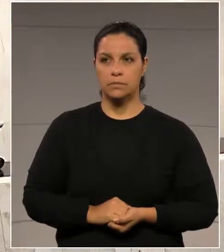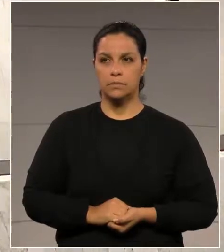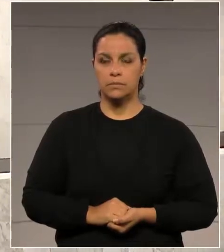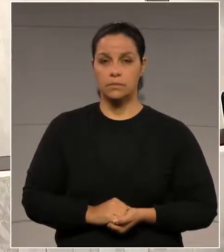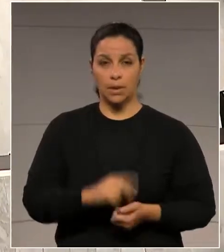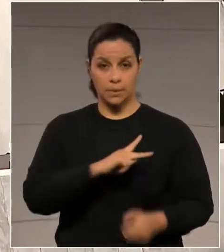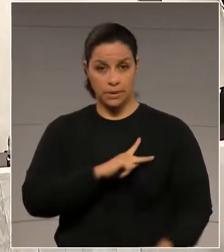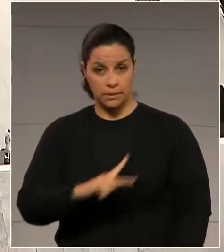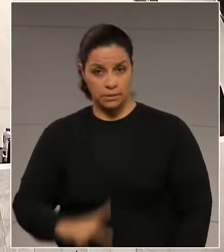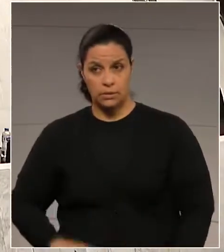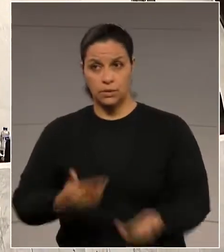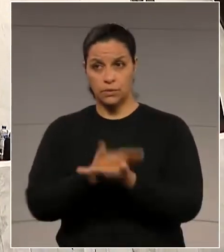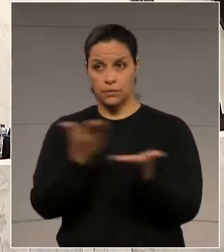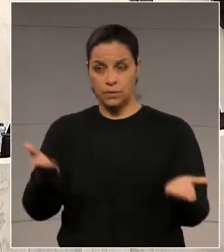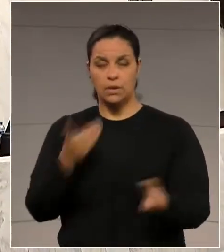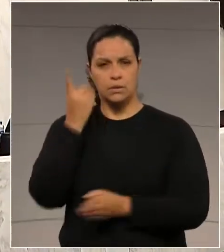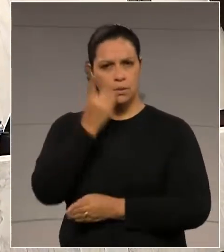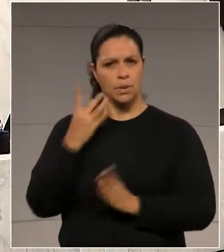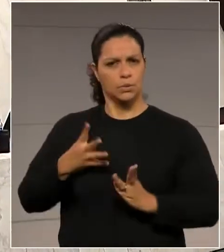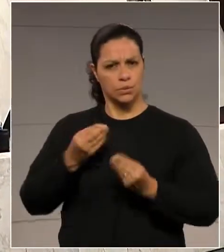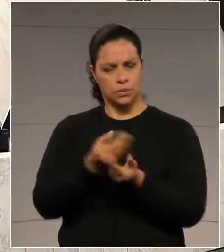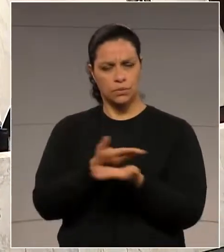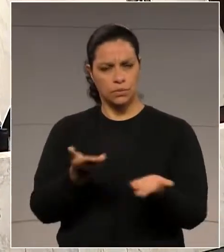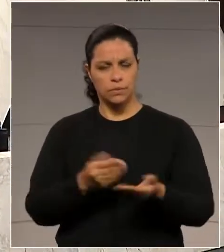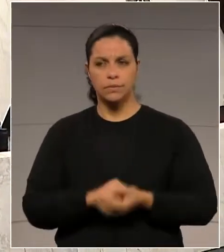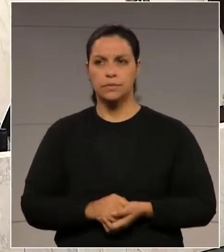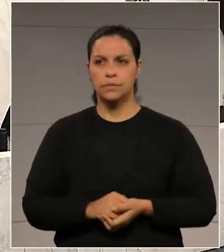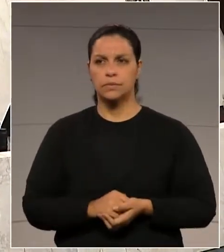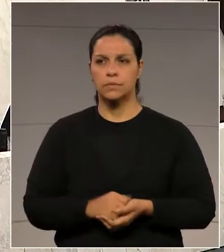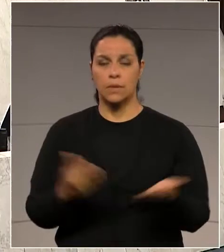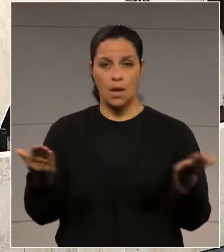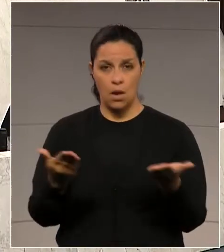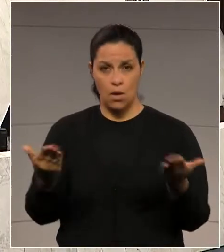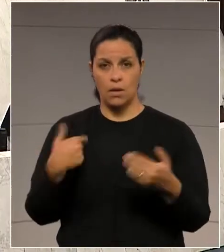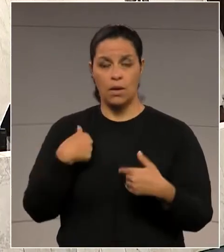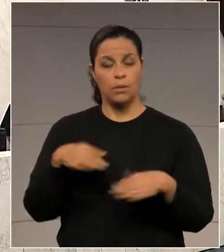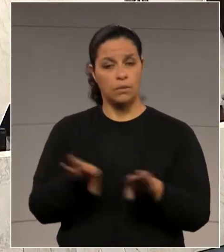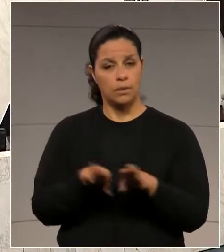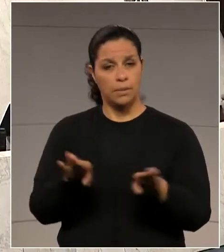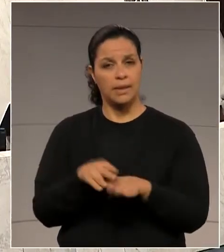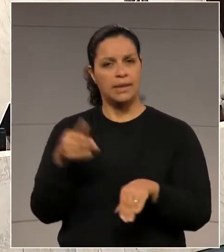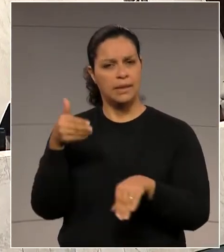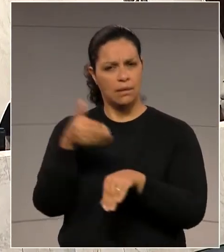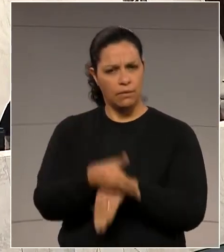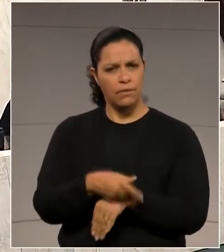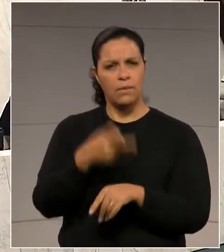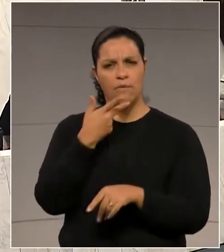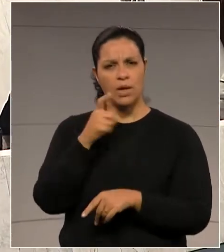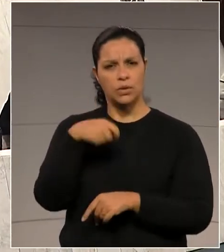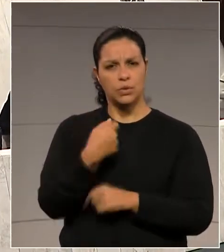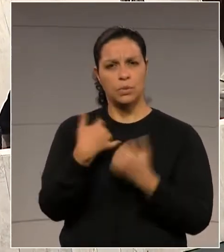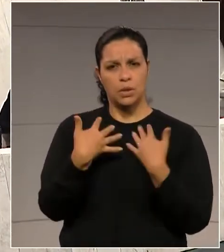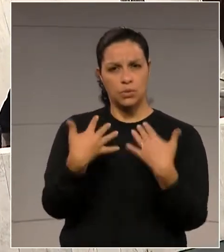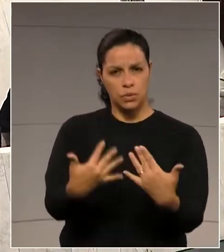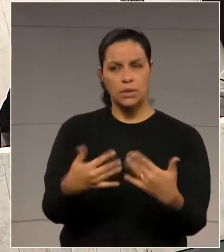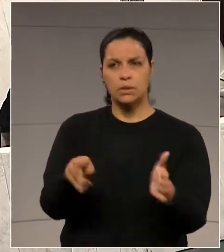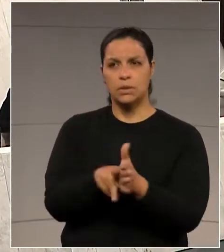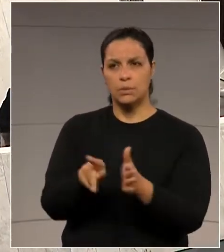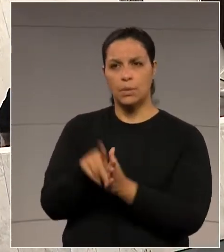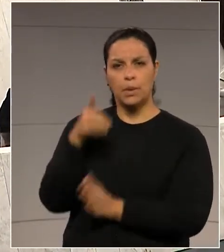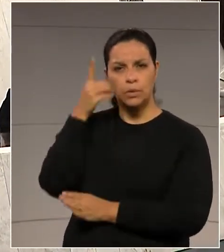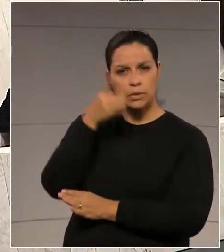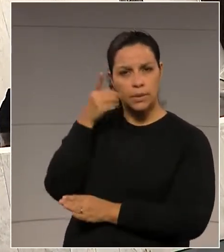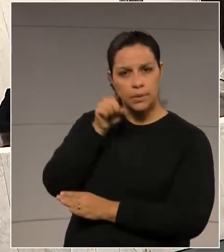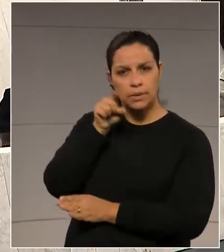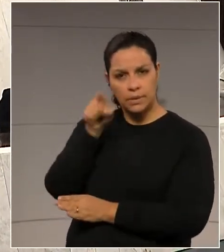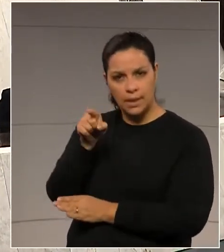Senhor presidente, senhores deputados, por mais que eu adoraria entrar no assunto da audiência pública do deputado